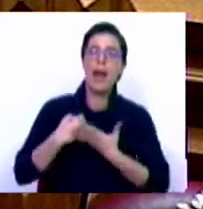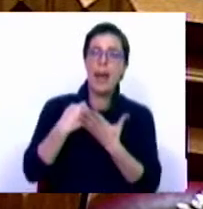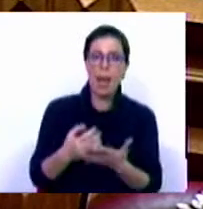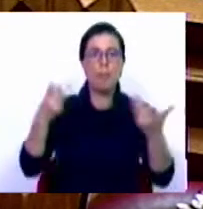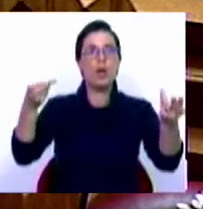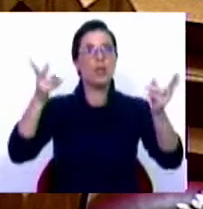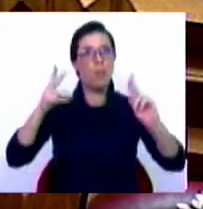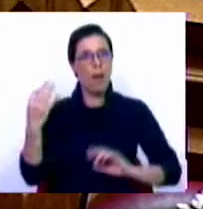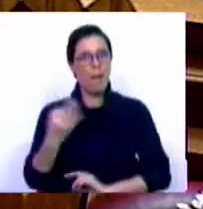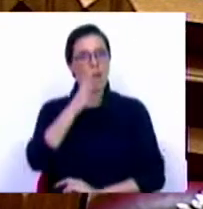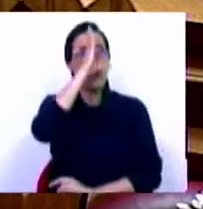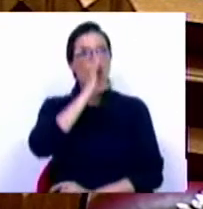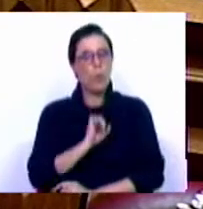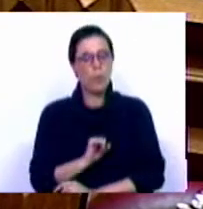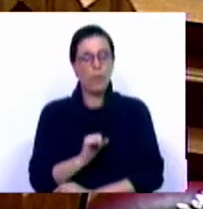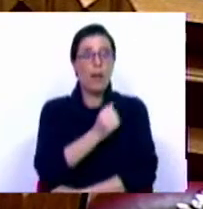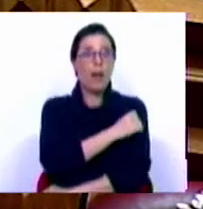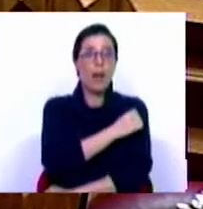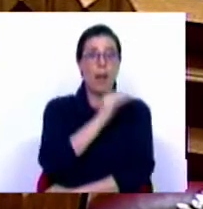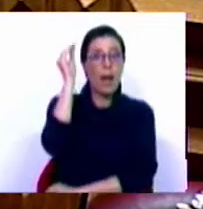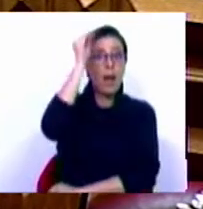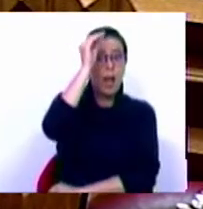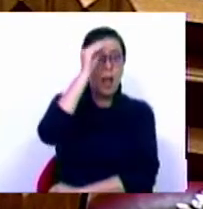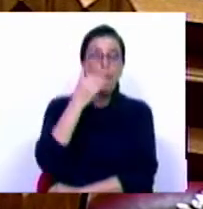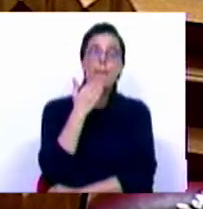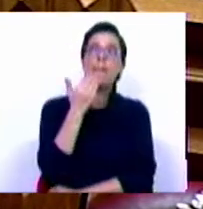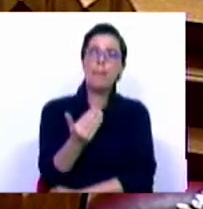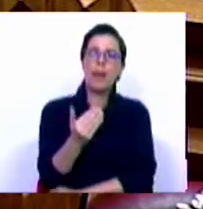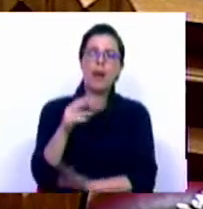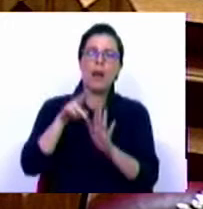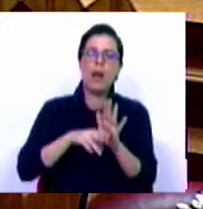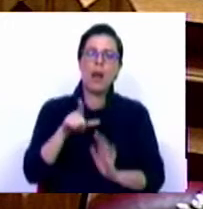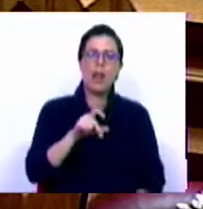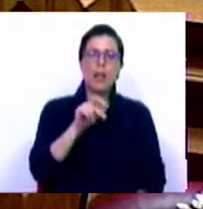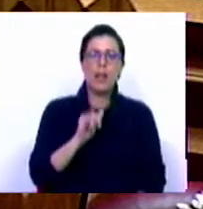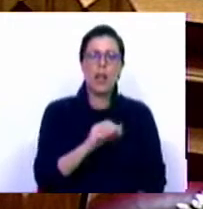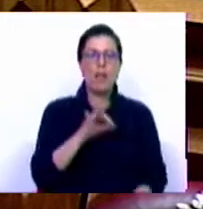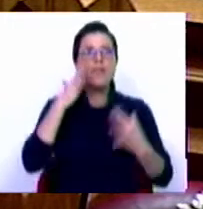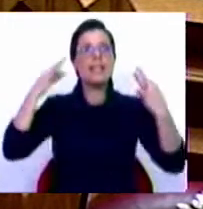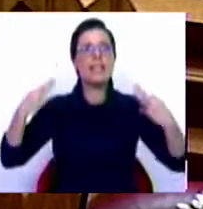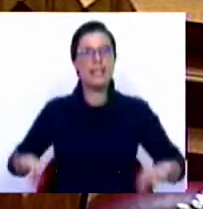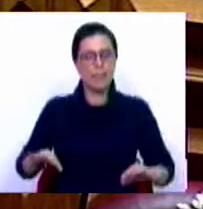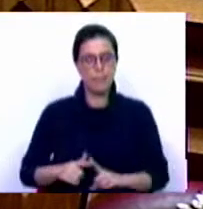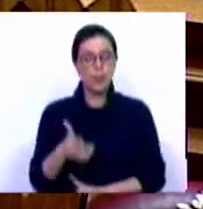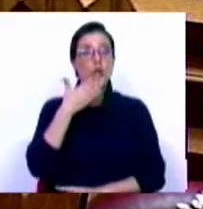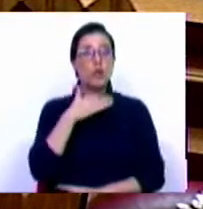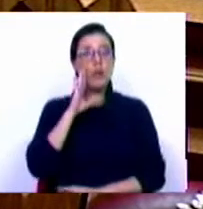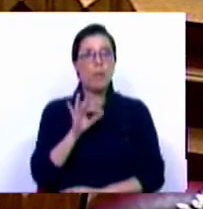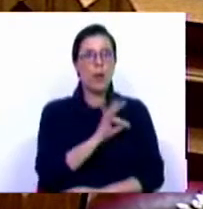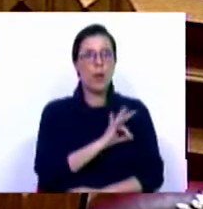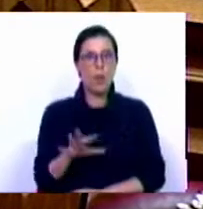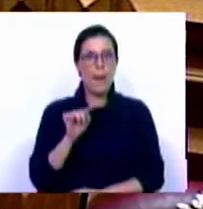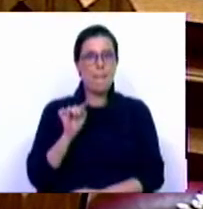disponibilizados pelo Governo, a Casa do Alentejo recorreu ao regime de lay-off simplificado e a um empréstimo bancário de